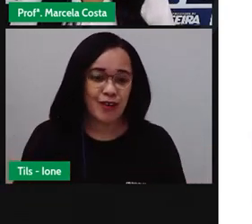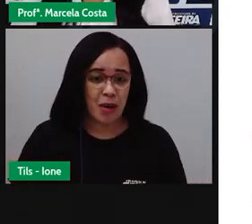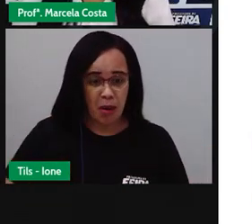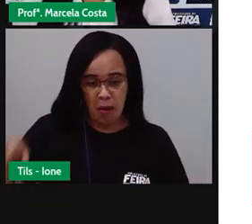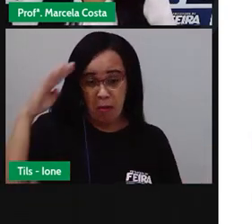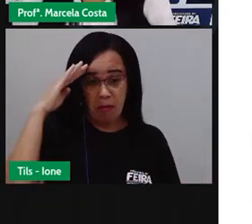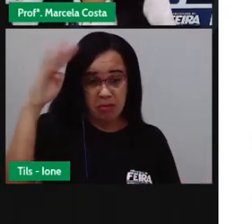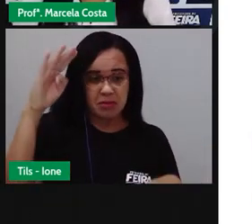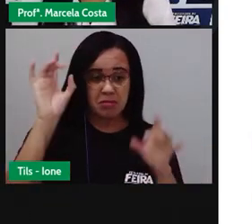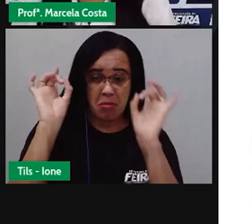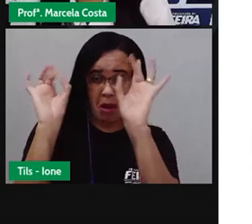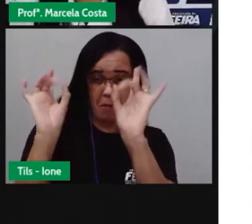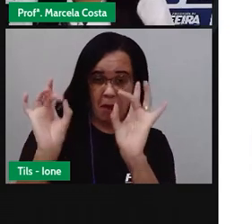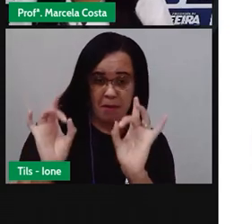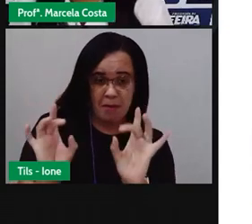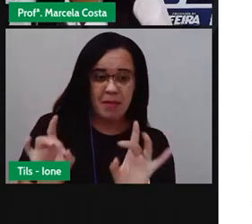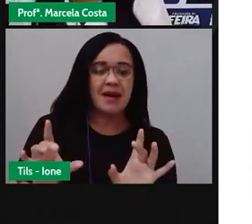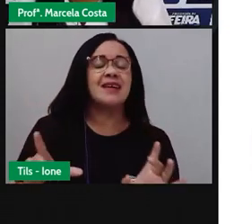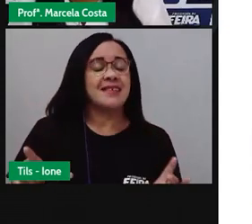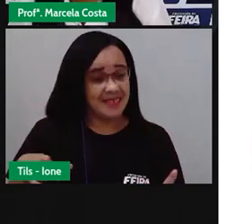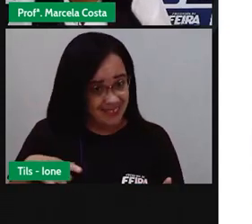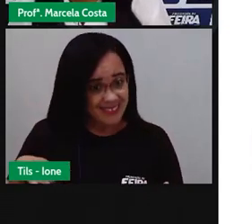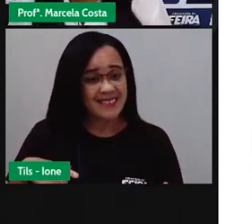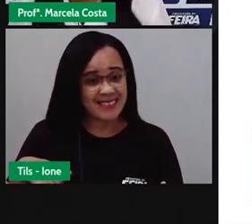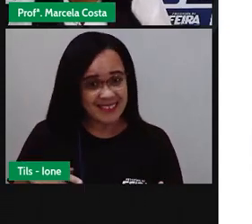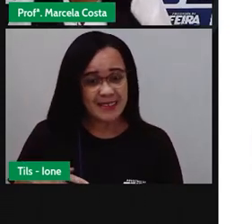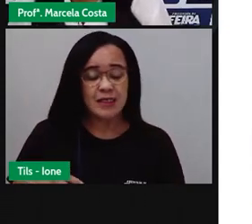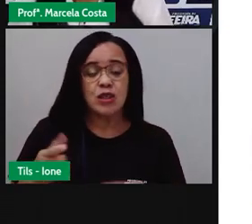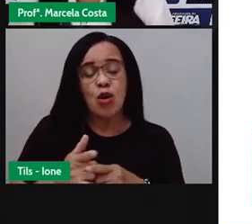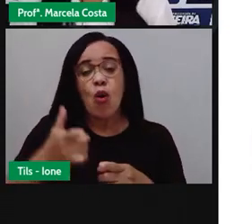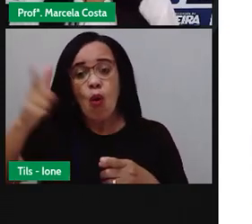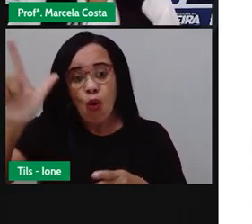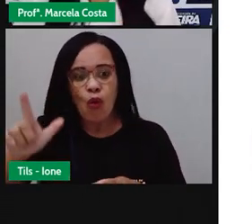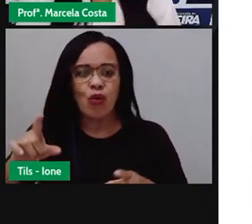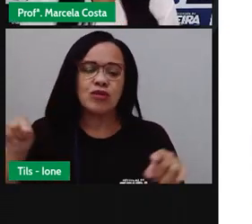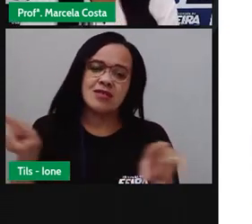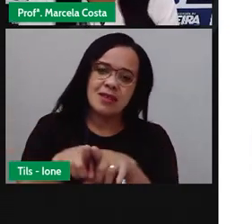Tem também o Mercado de Arte Popular de Feira de Santana.